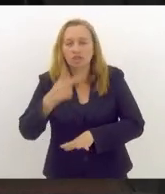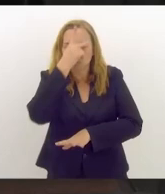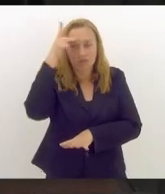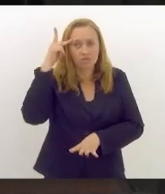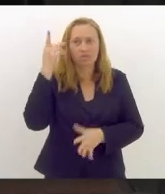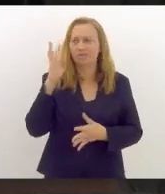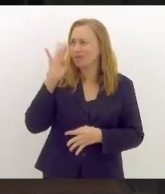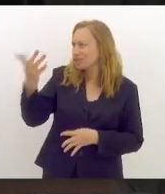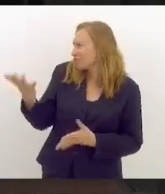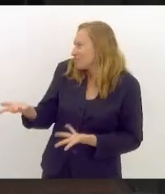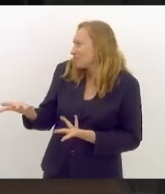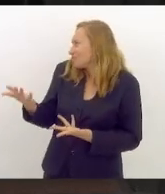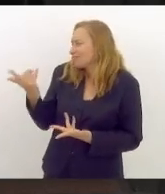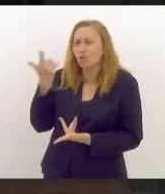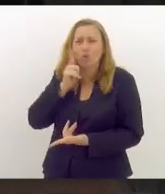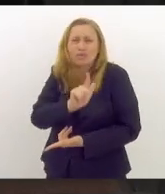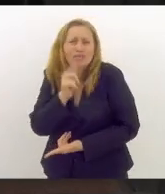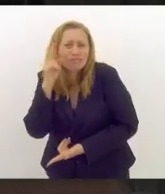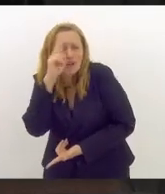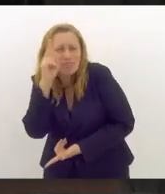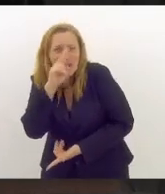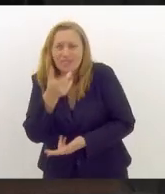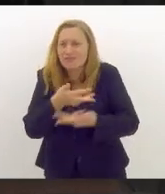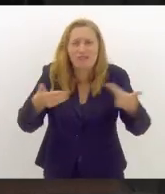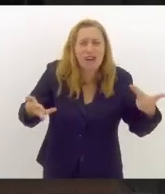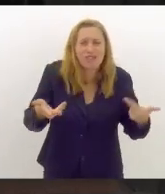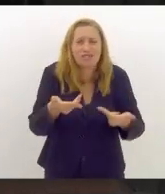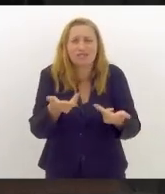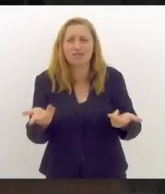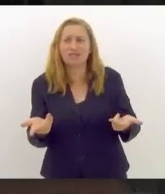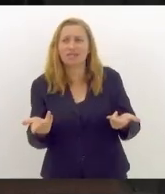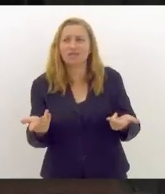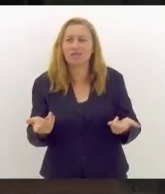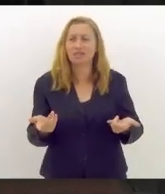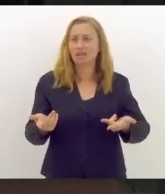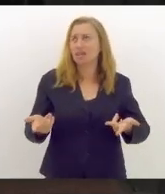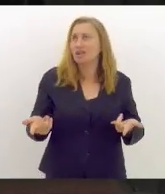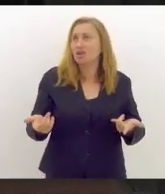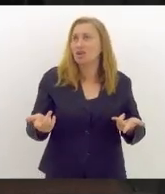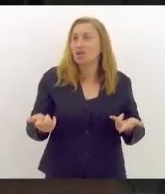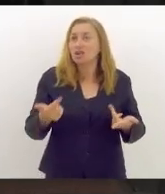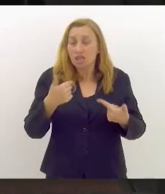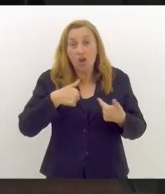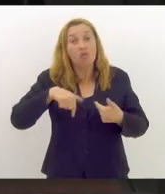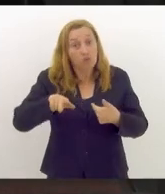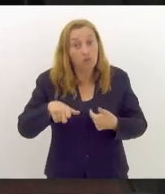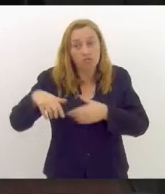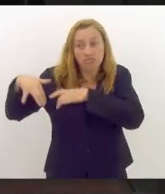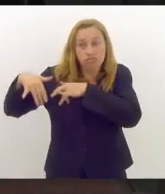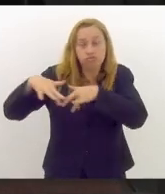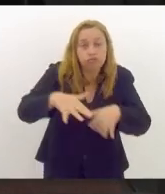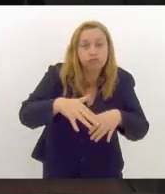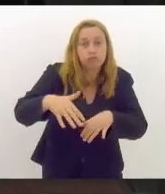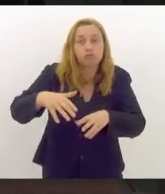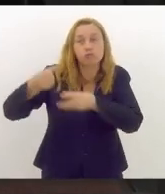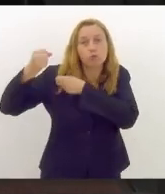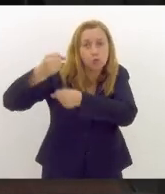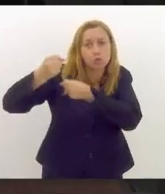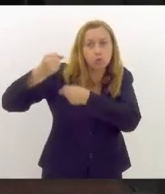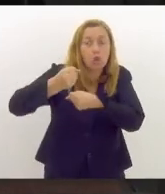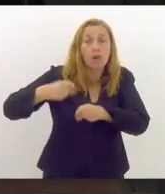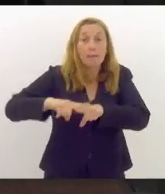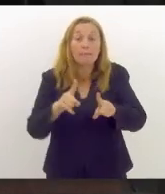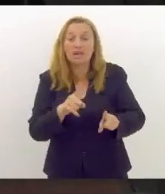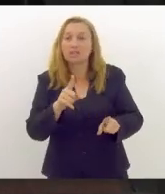eu não consigo nem me lembrar incontáveis vezes, inúmeras centenas, milhares de vezes, talvez, que me manifestei nas ruas, mas as manifestações